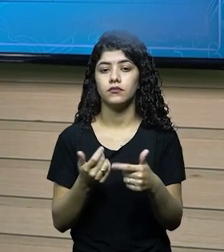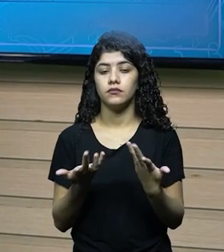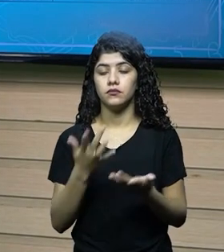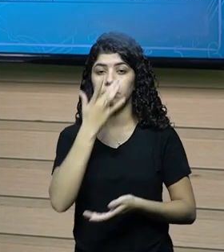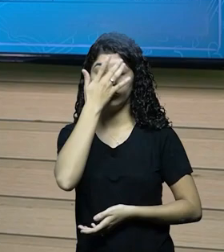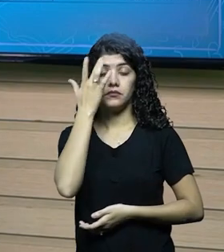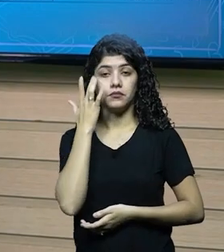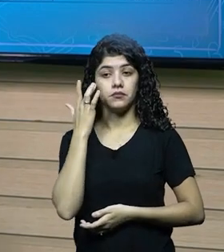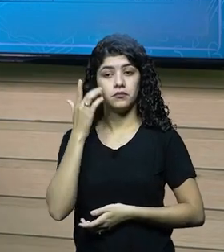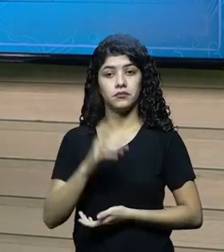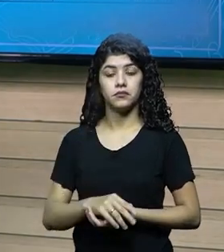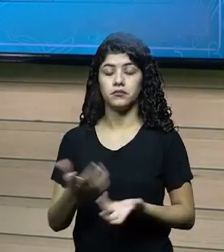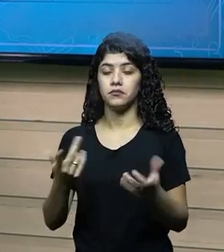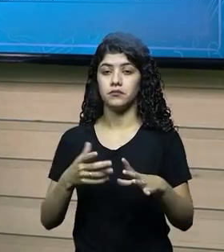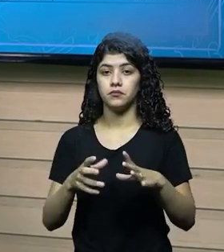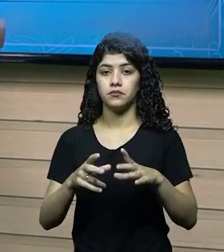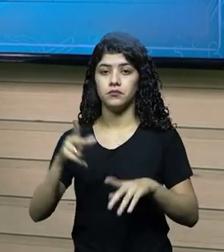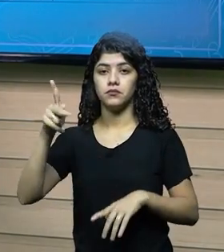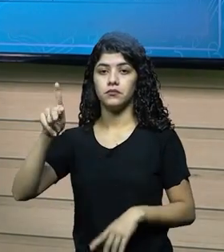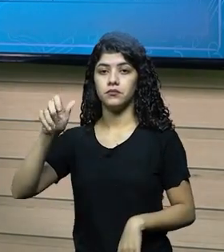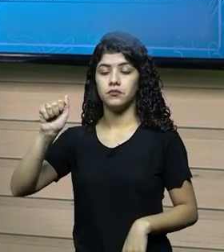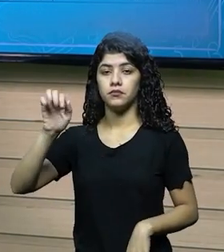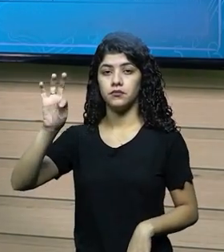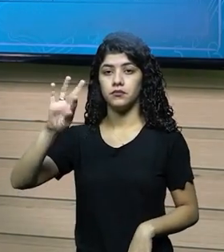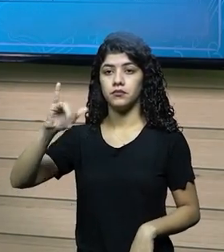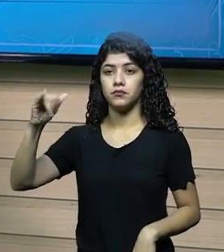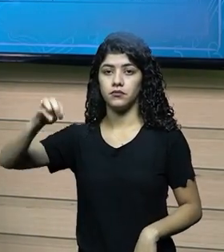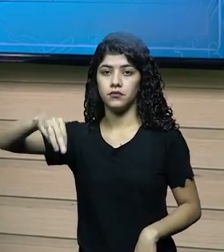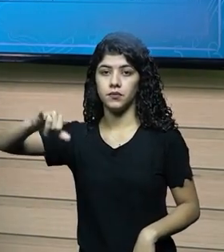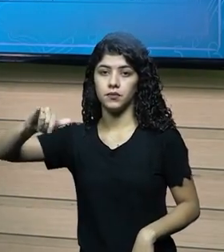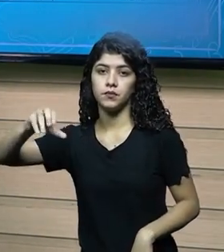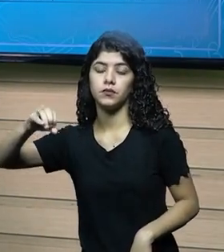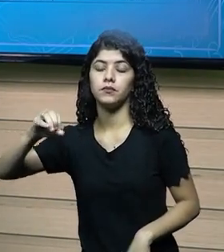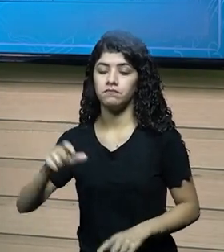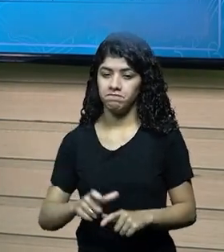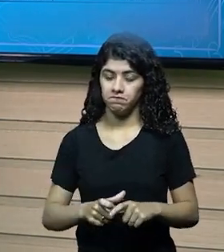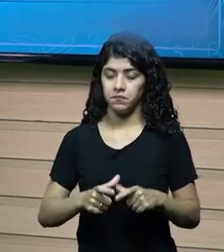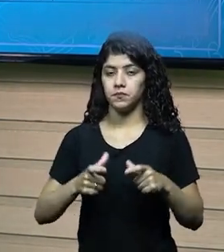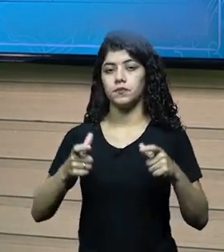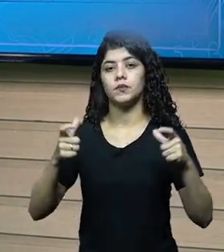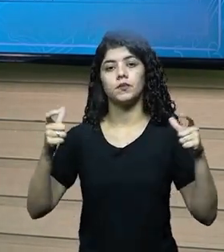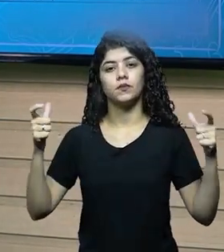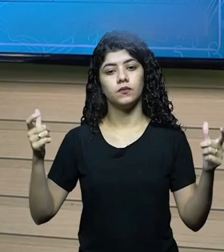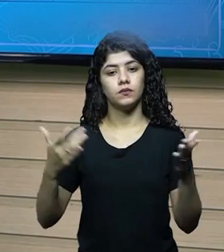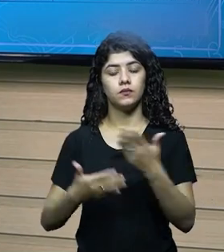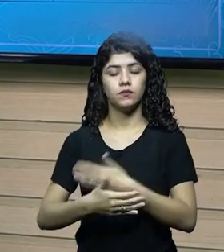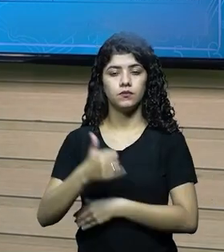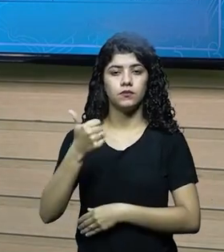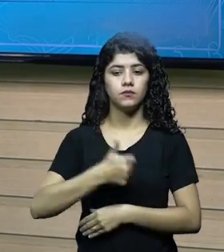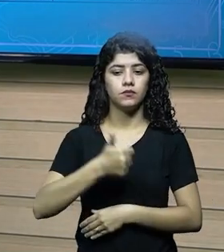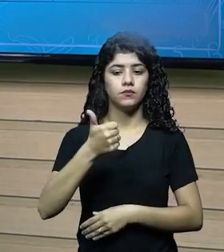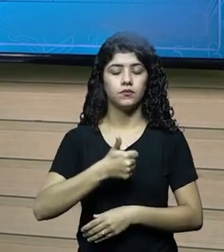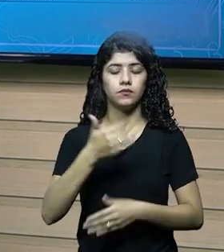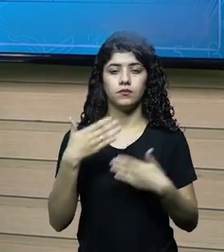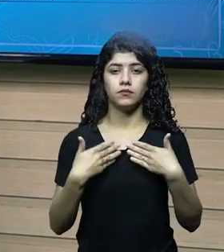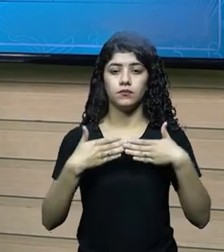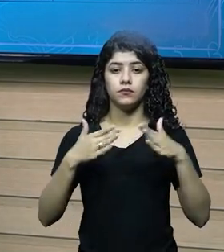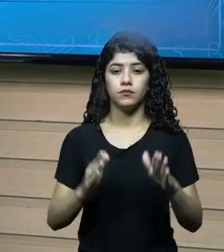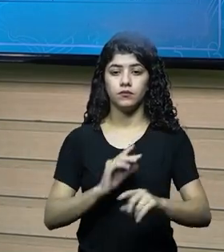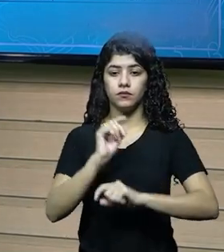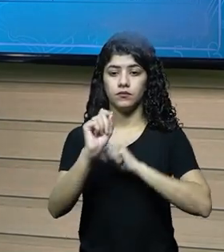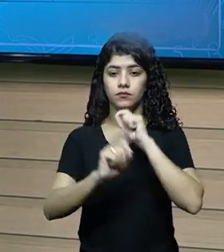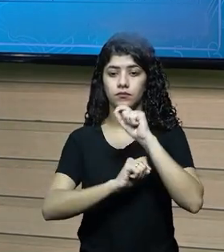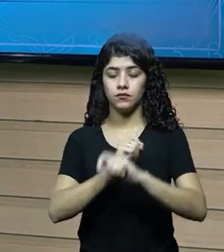então o patrimônio da empresa cresceu, a empresa cresceu seu patrimônio, no primeiro